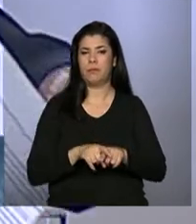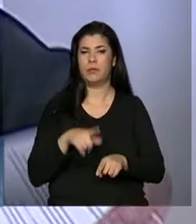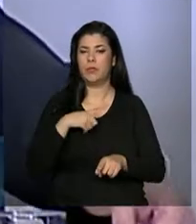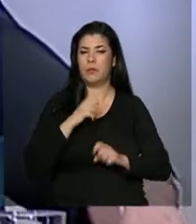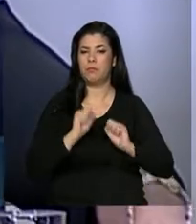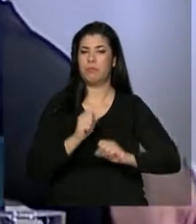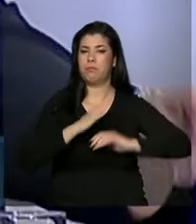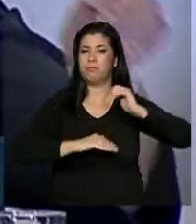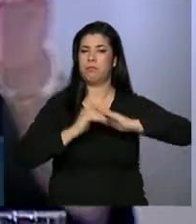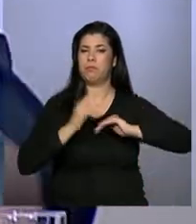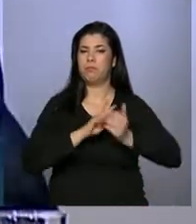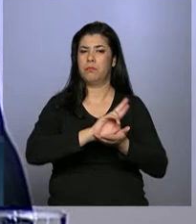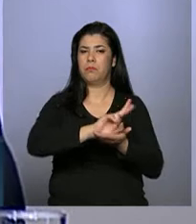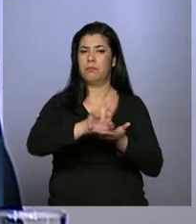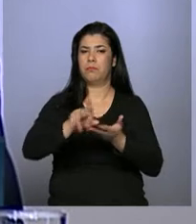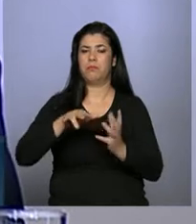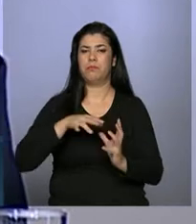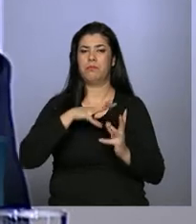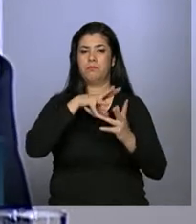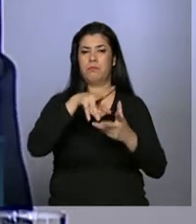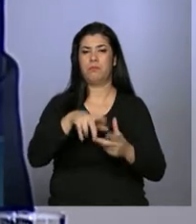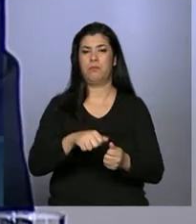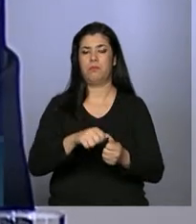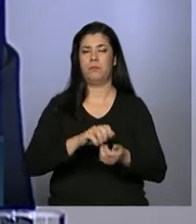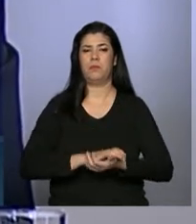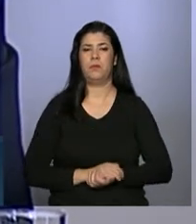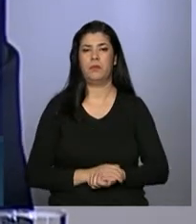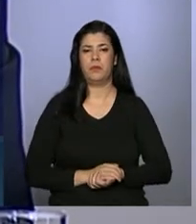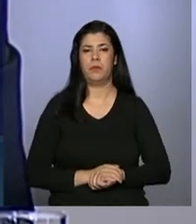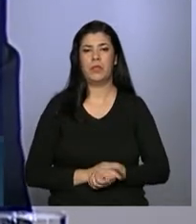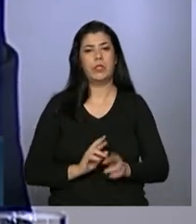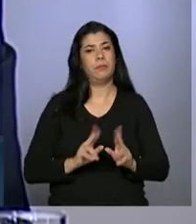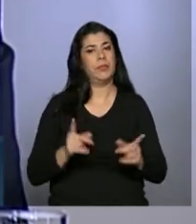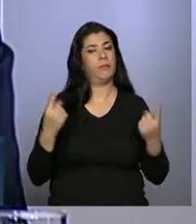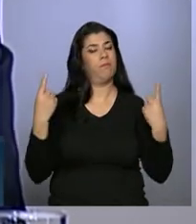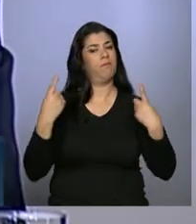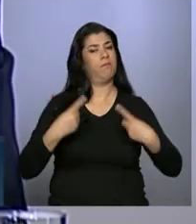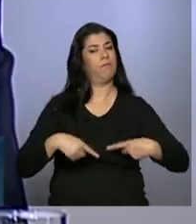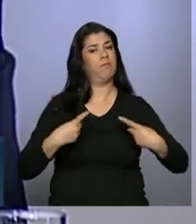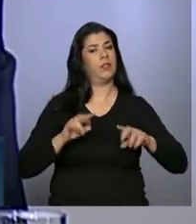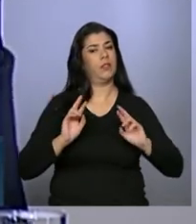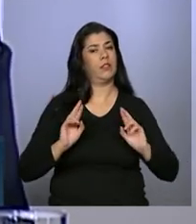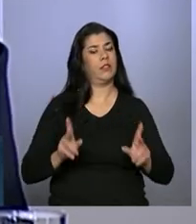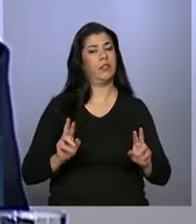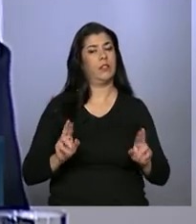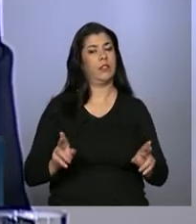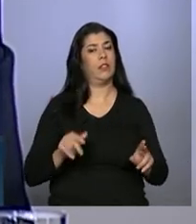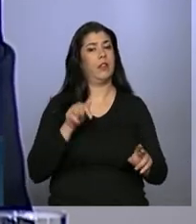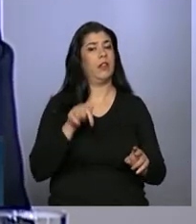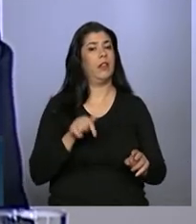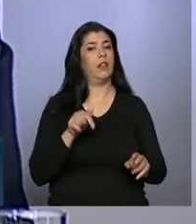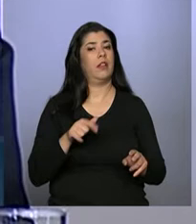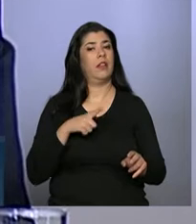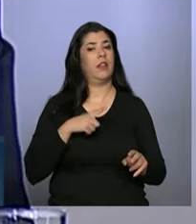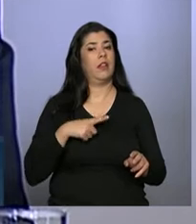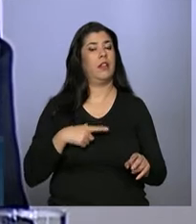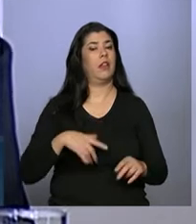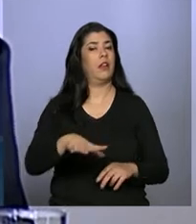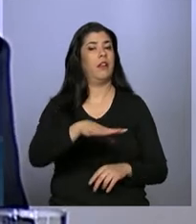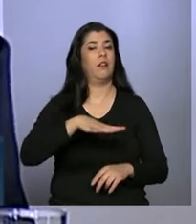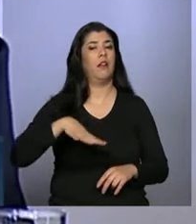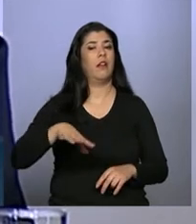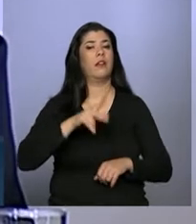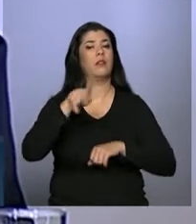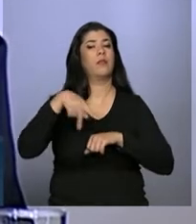do mundo. Mas, contraditoriamente, aqui, em solo nacional,